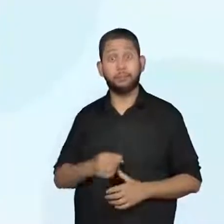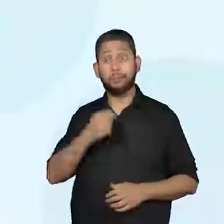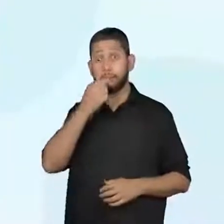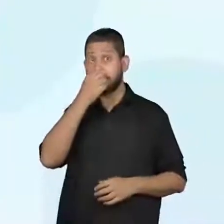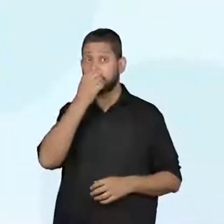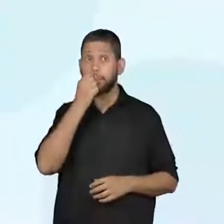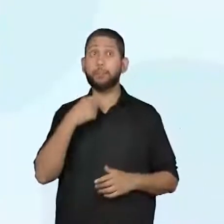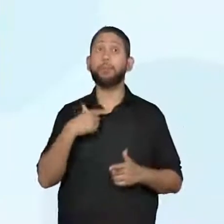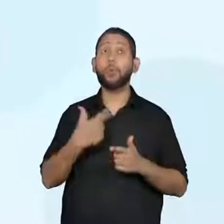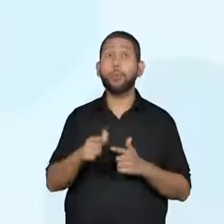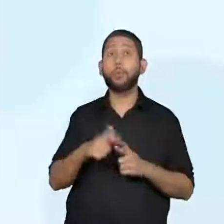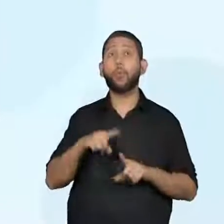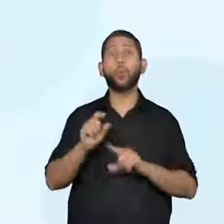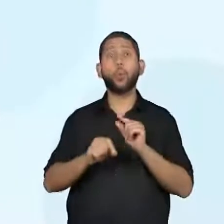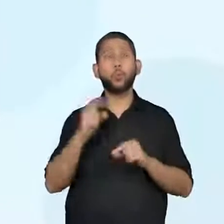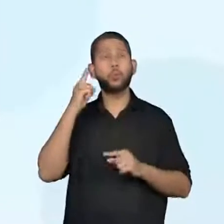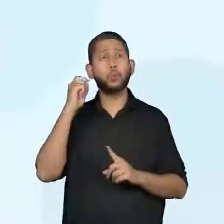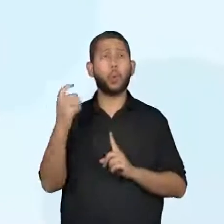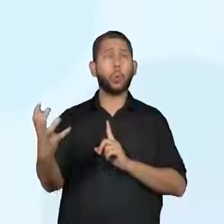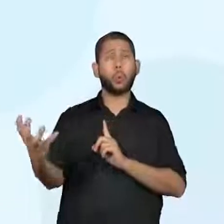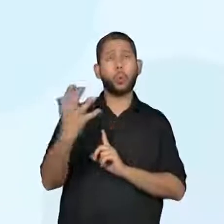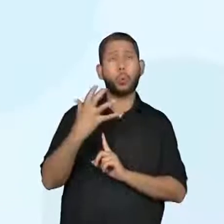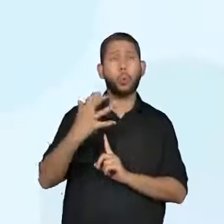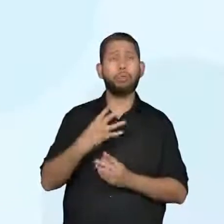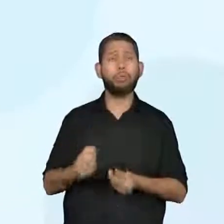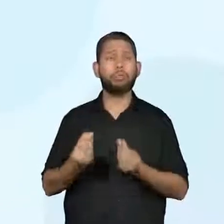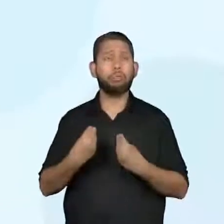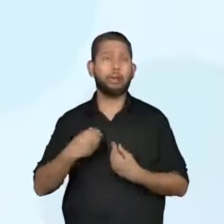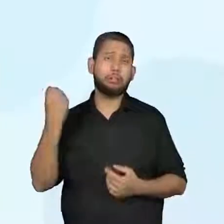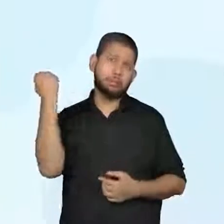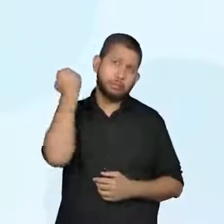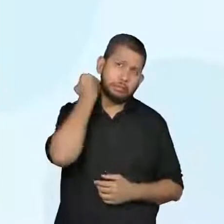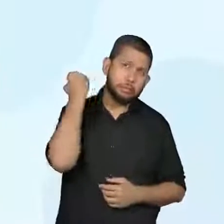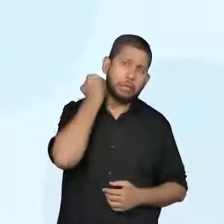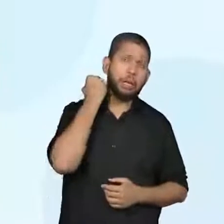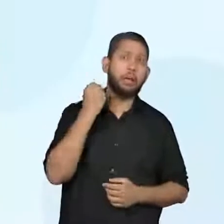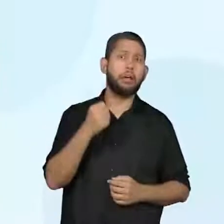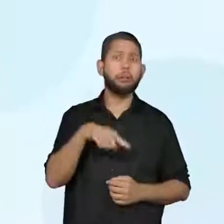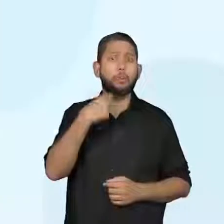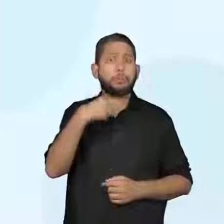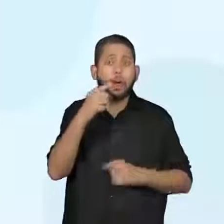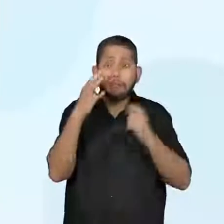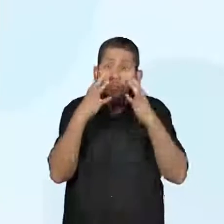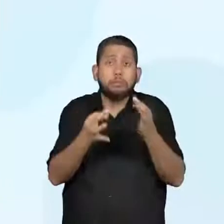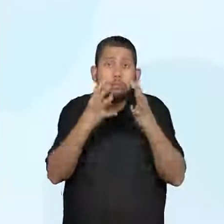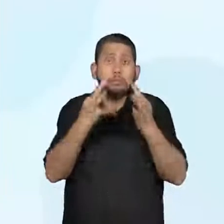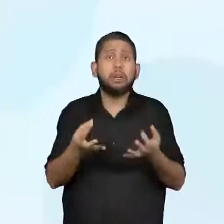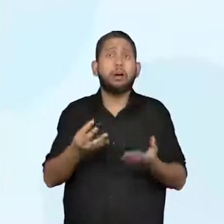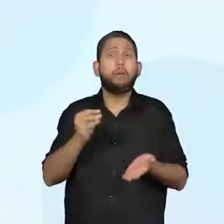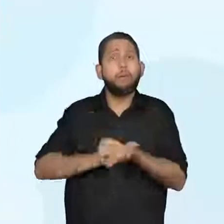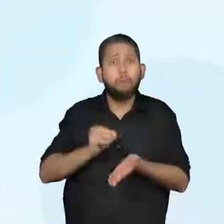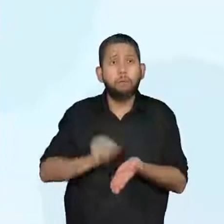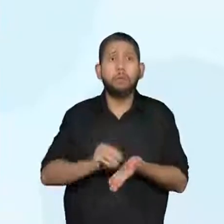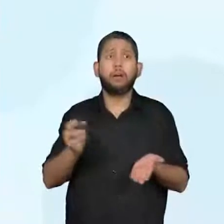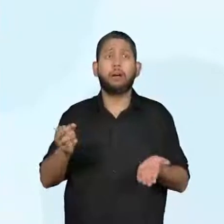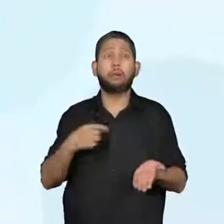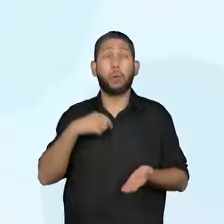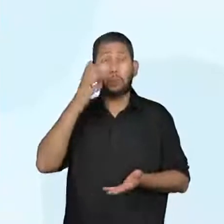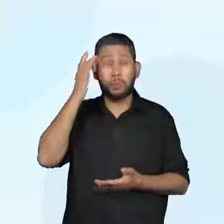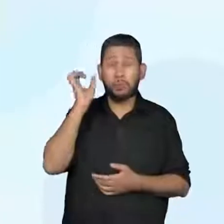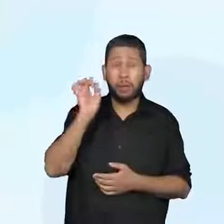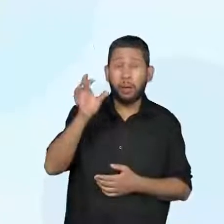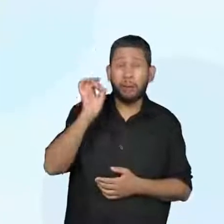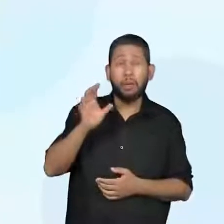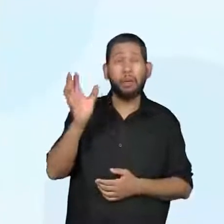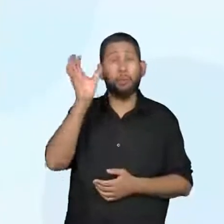negativos devido à poluição sonora que as pessoas podem ter. Olha só, pode ter estresse, dificuldade de